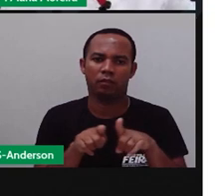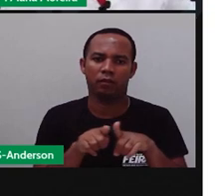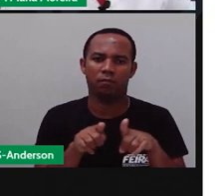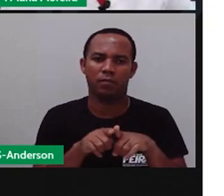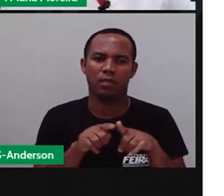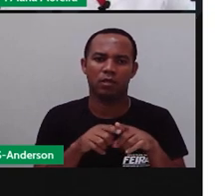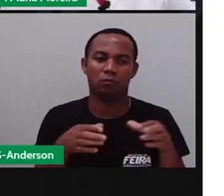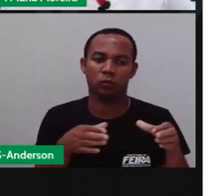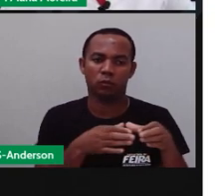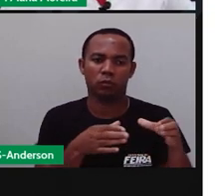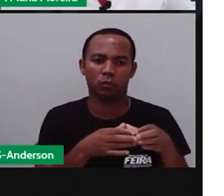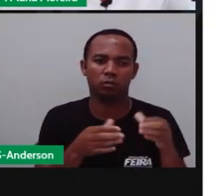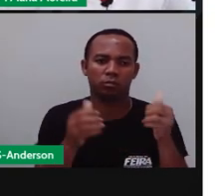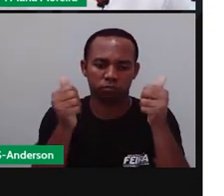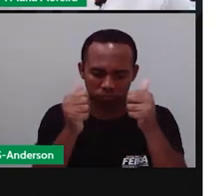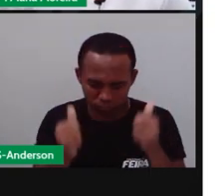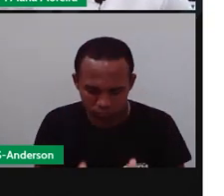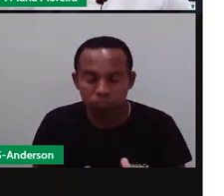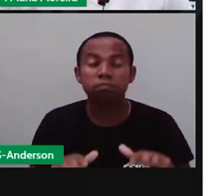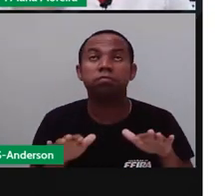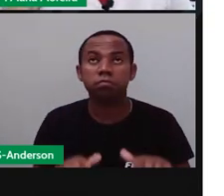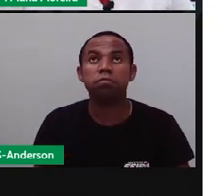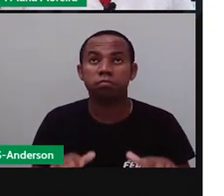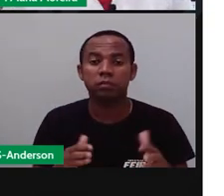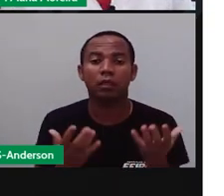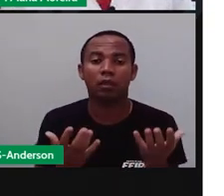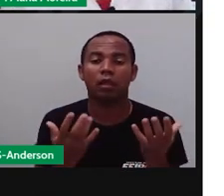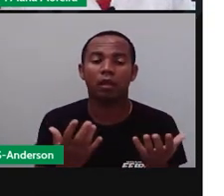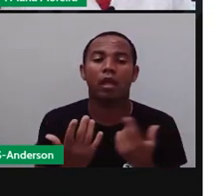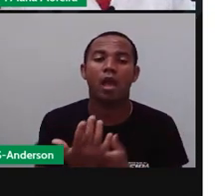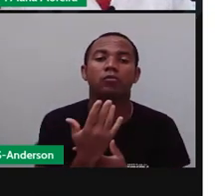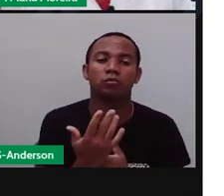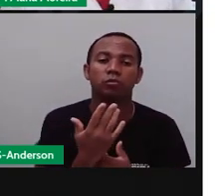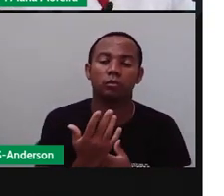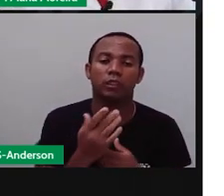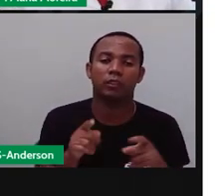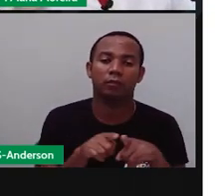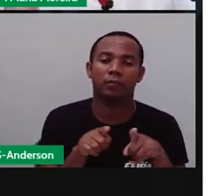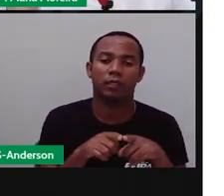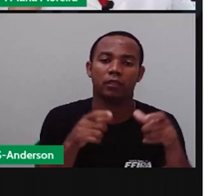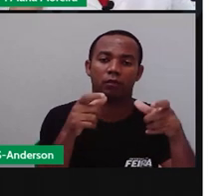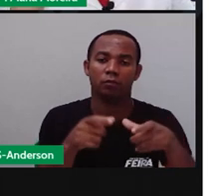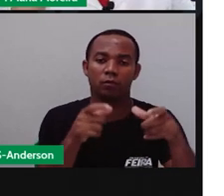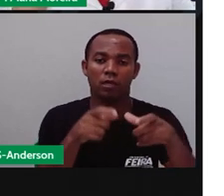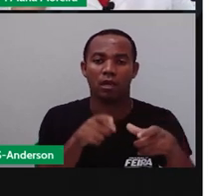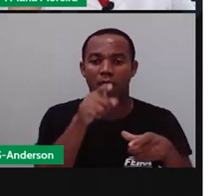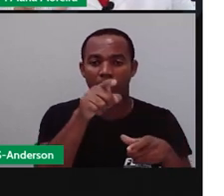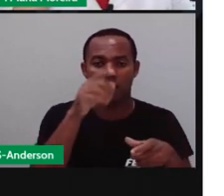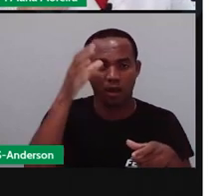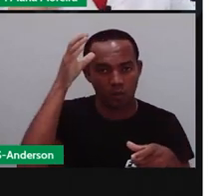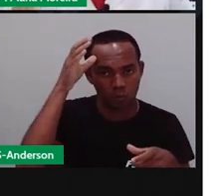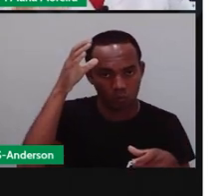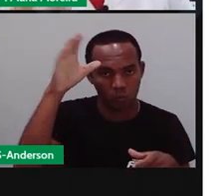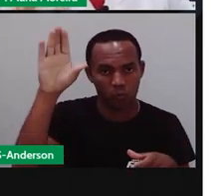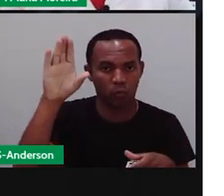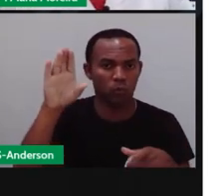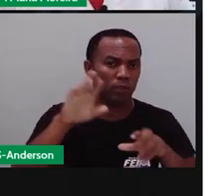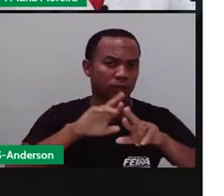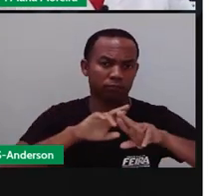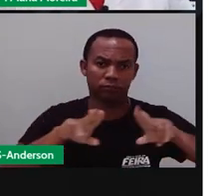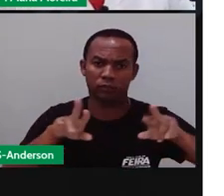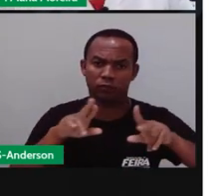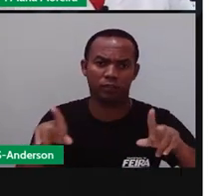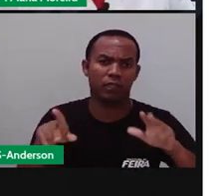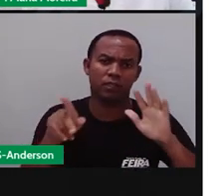religioso da celebração. Então, os festejos juninos na região centro-oeste têm um perfil muito, uma identidade